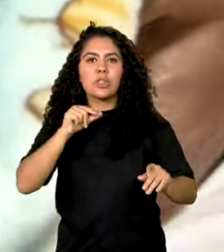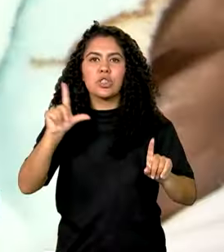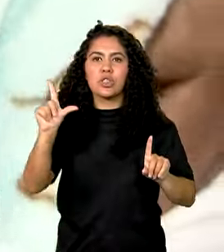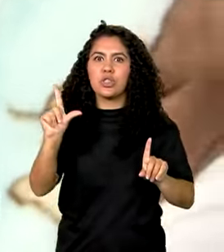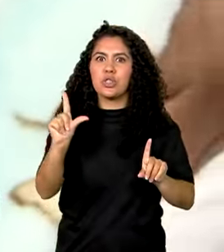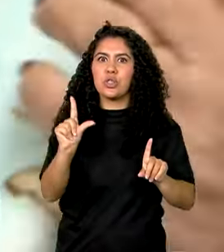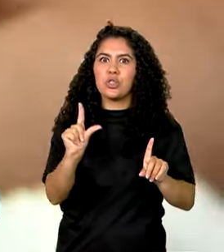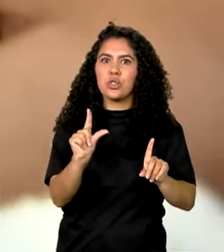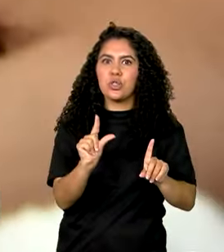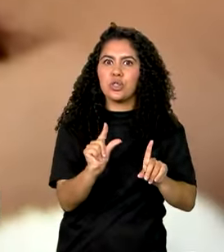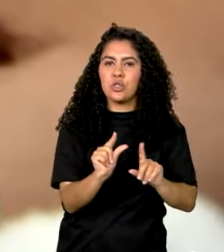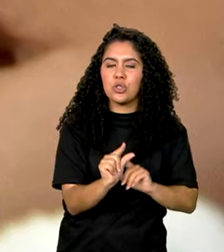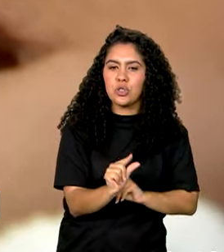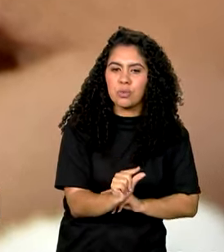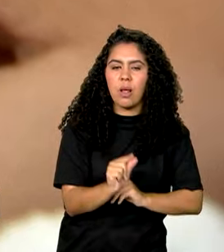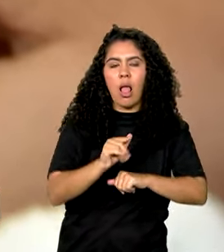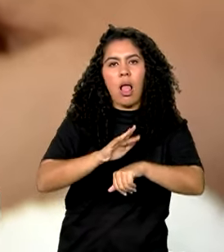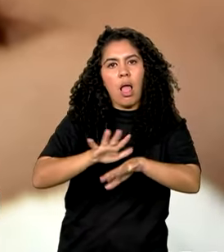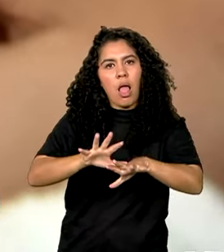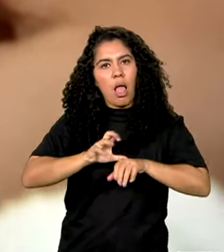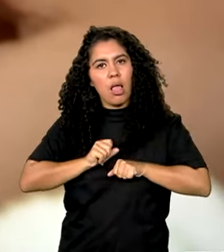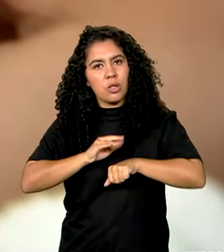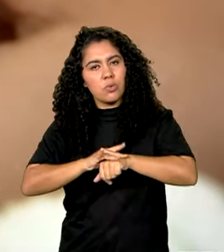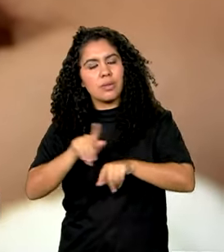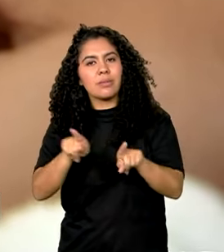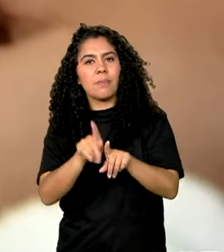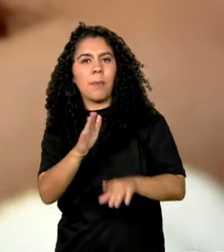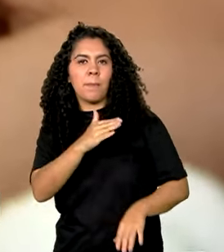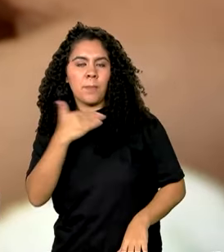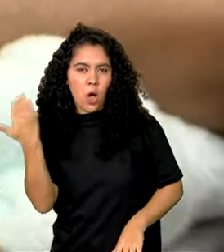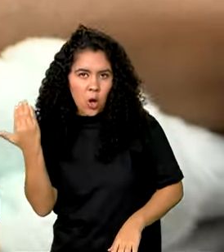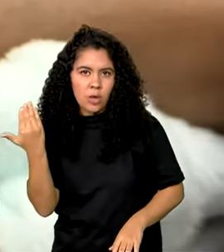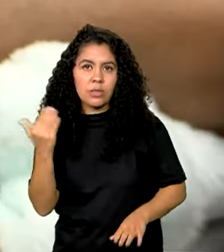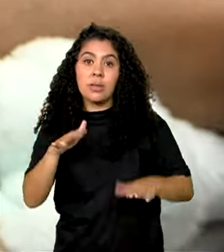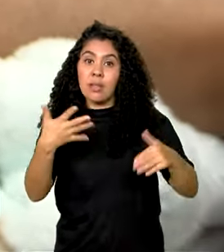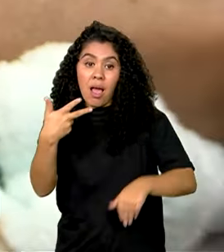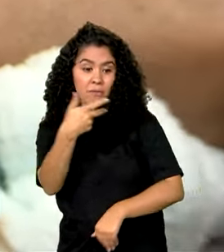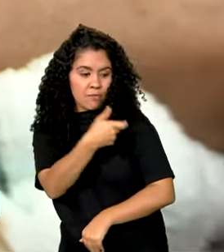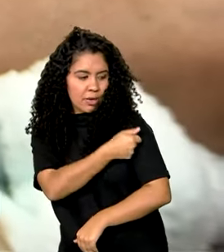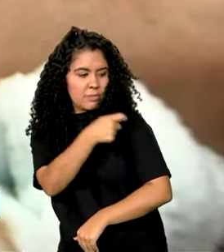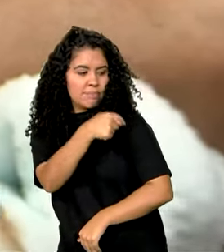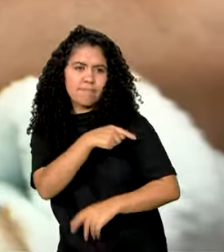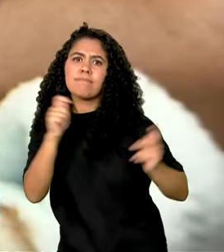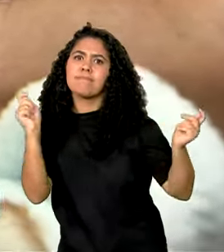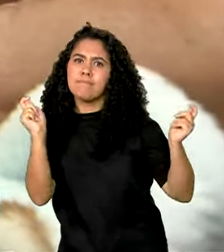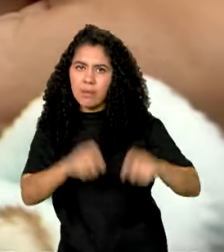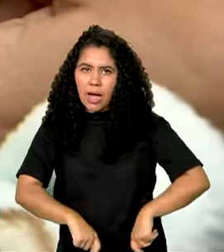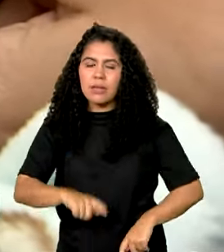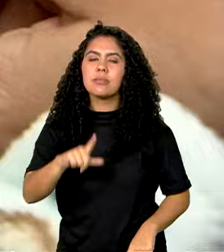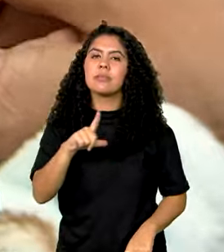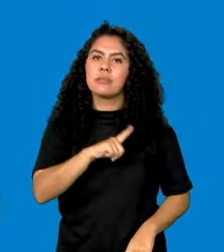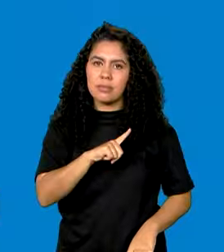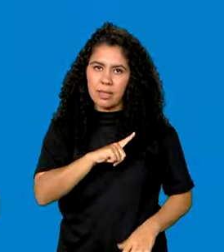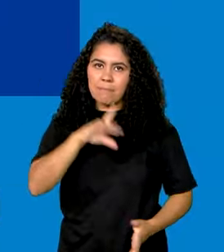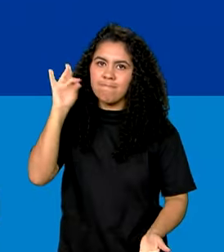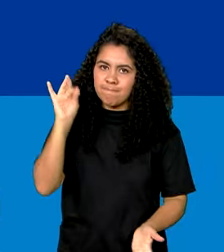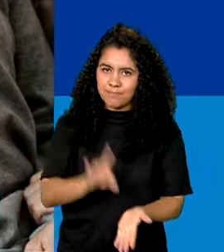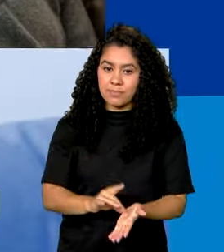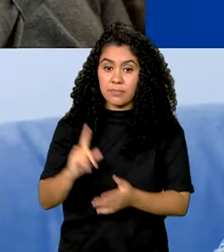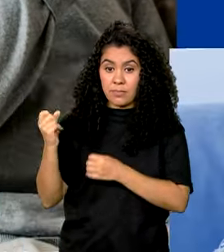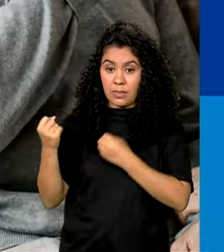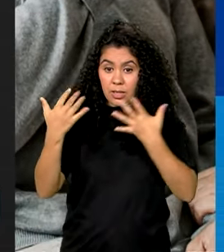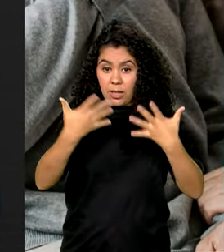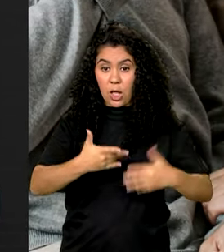drasticamente o adoecimento e o óbito. Então, a vacina, de fato, ela é eficaz, de fato, ela foi efetiva. A